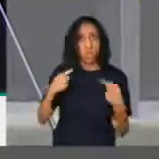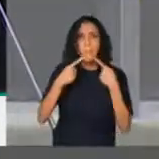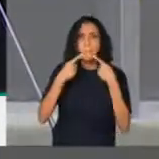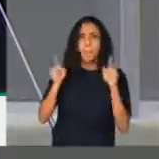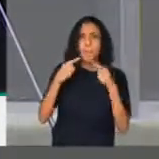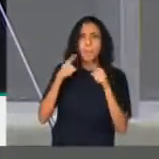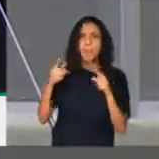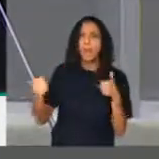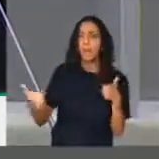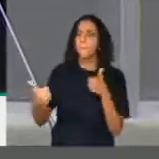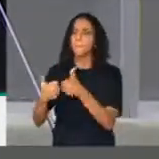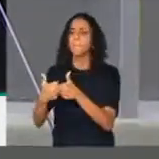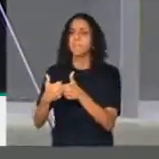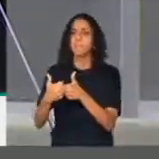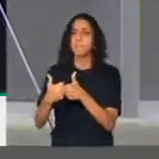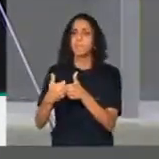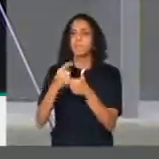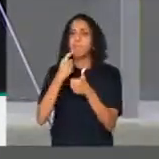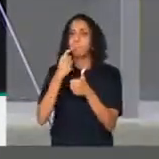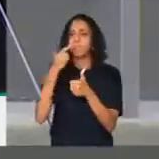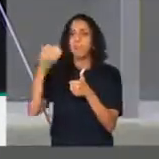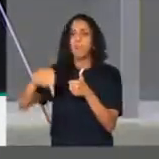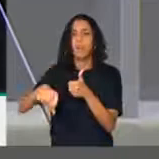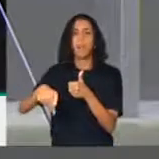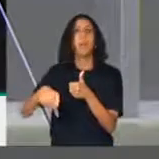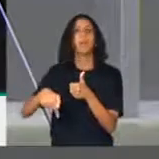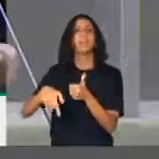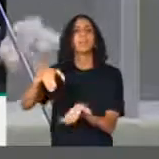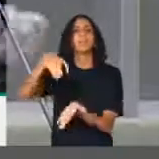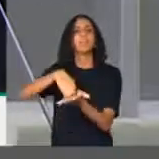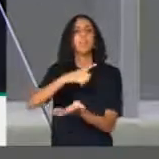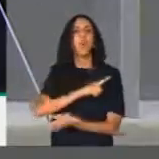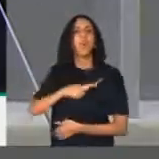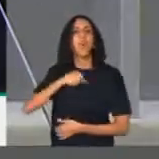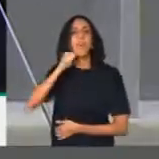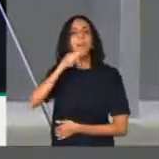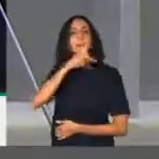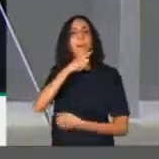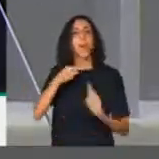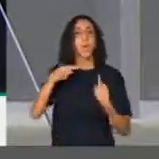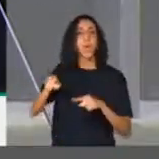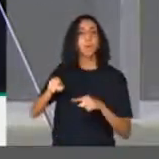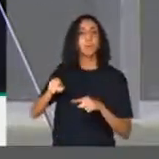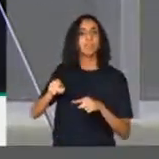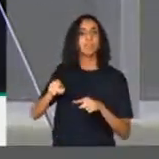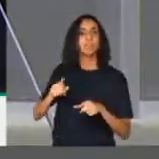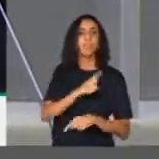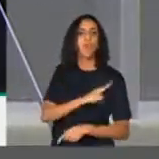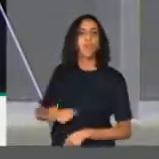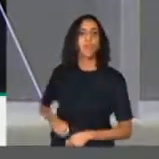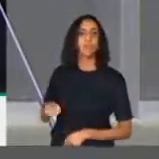frente à sede do governo do Amapá, contra os estragos do governador reeleito.